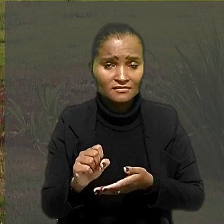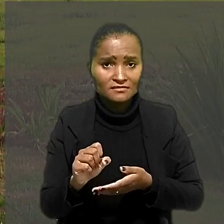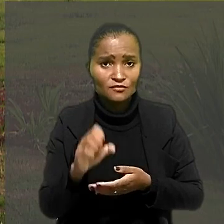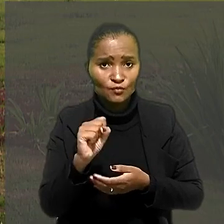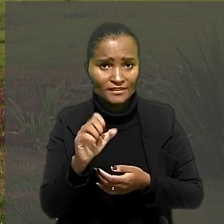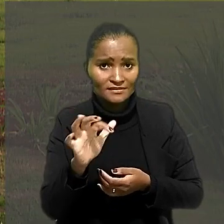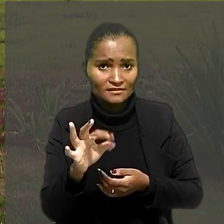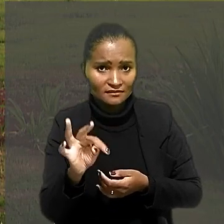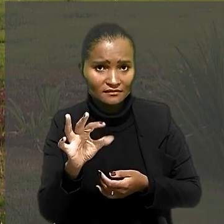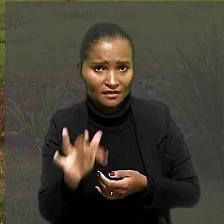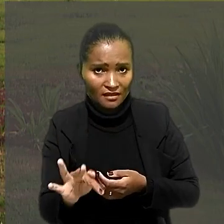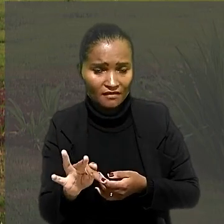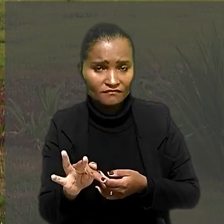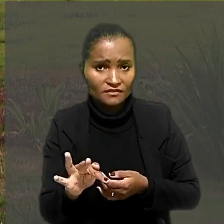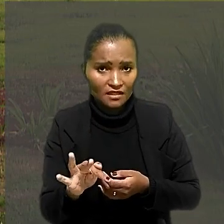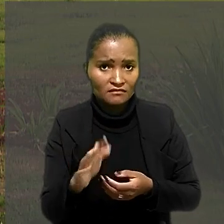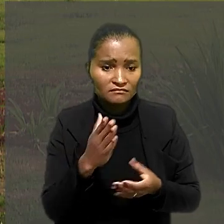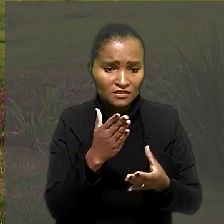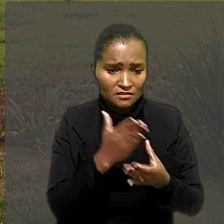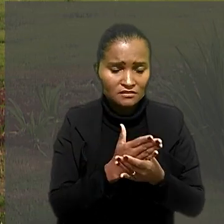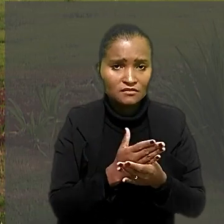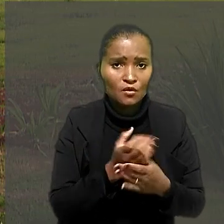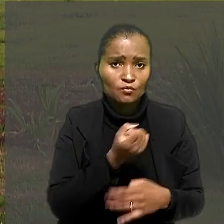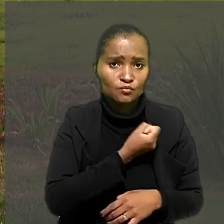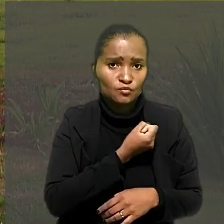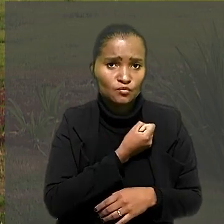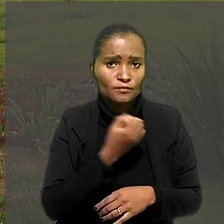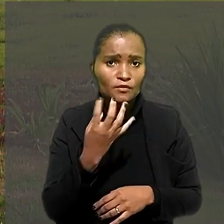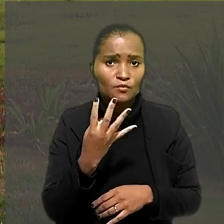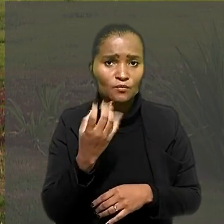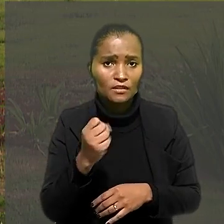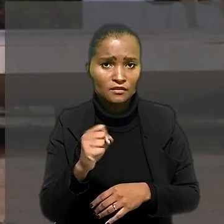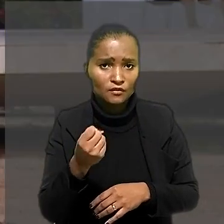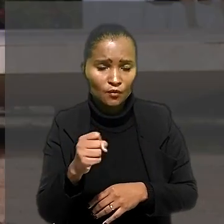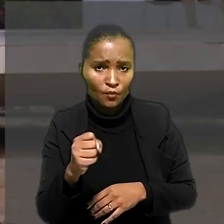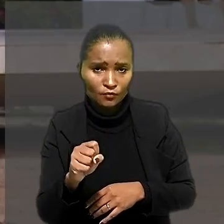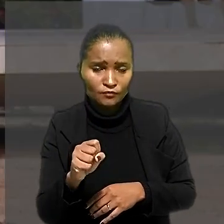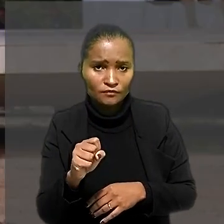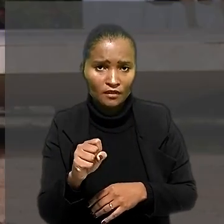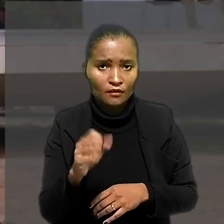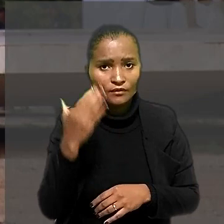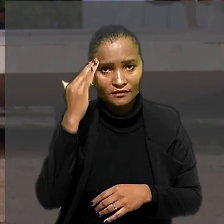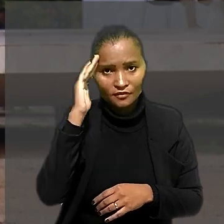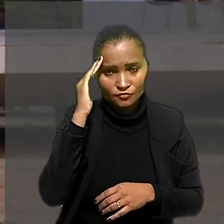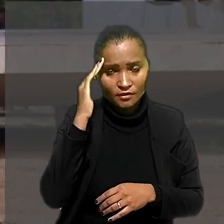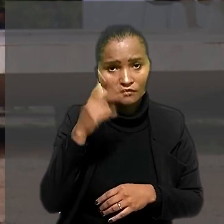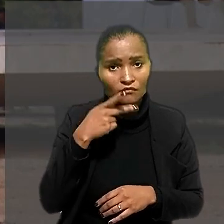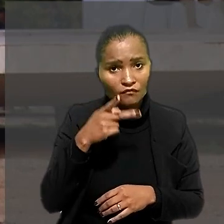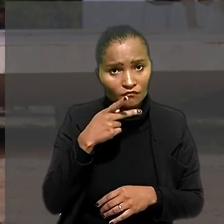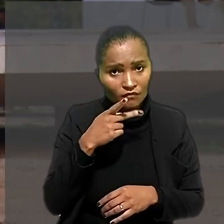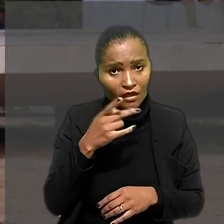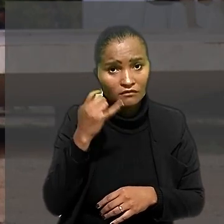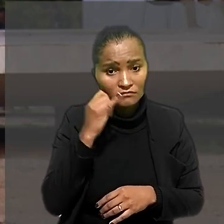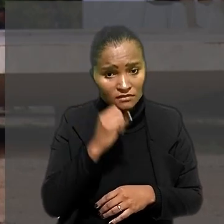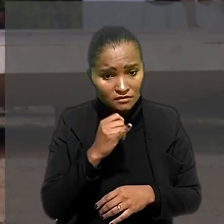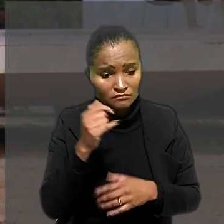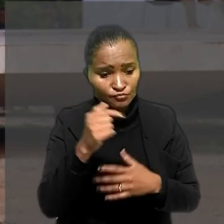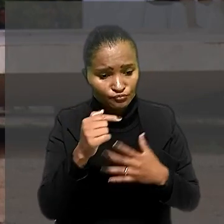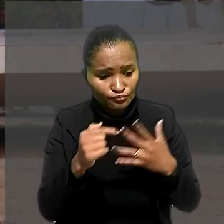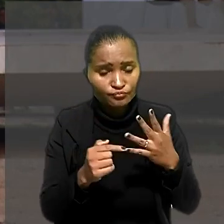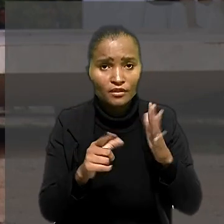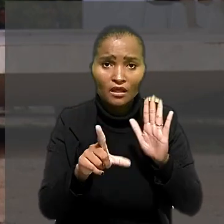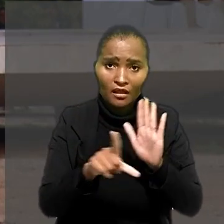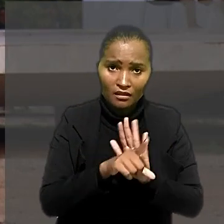na ação declaratória de Constitucionalidade nº 48. O entendimento diz que, uma vez preenchidos os